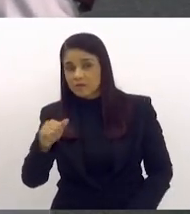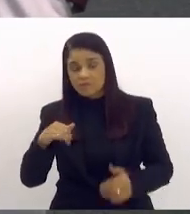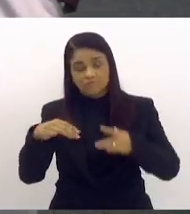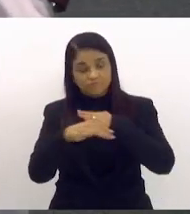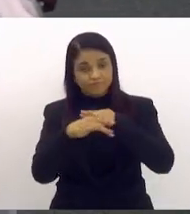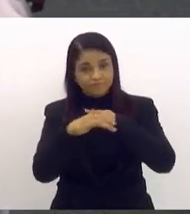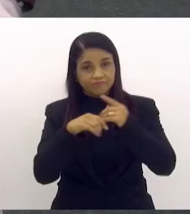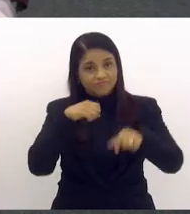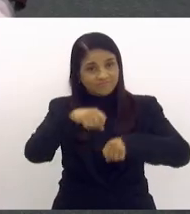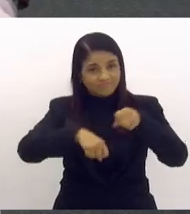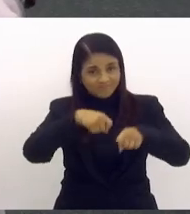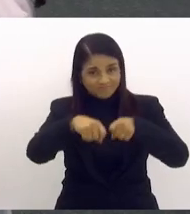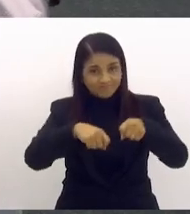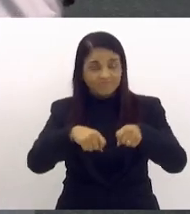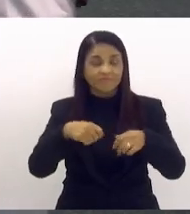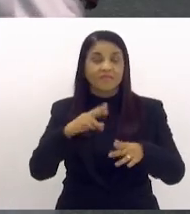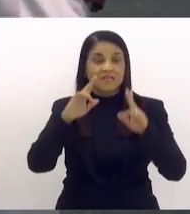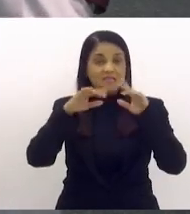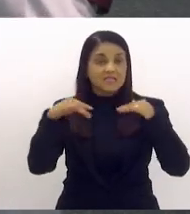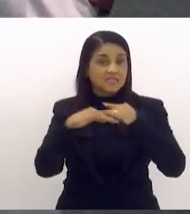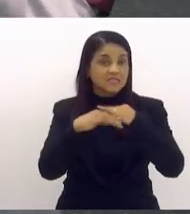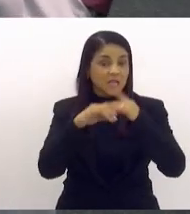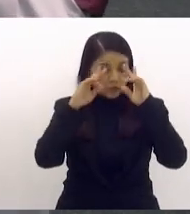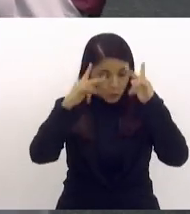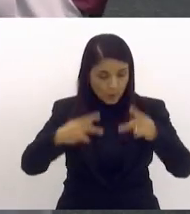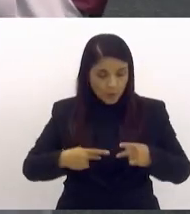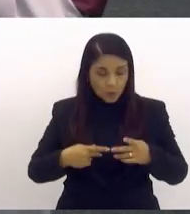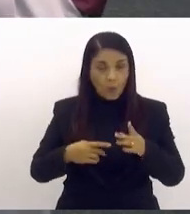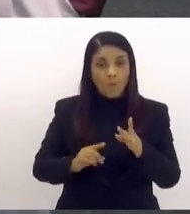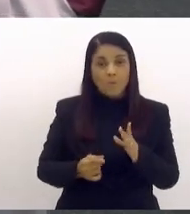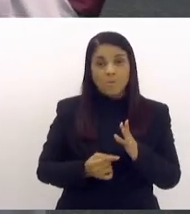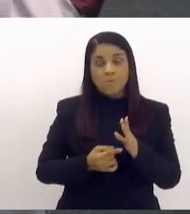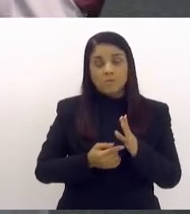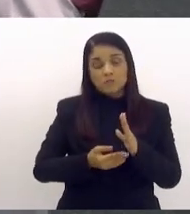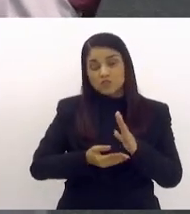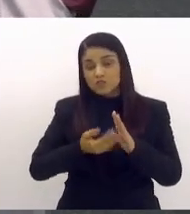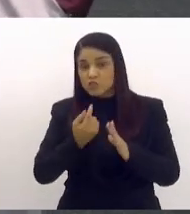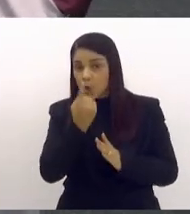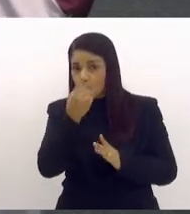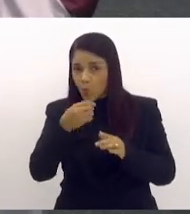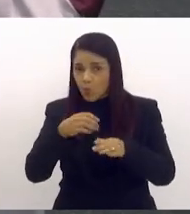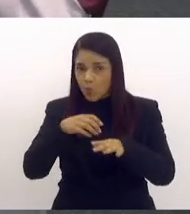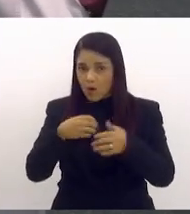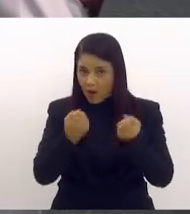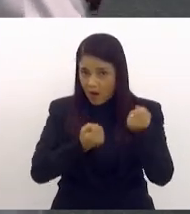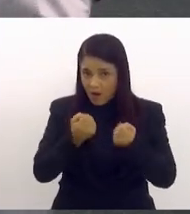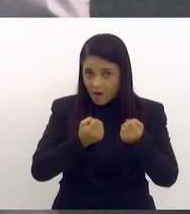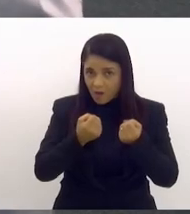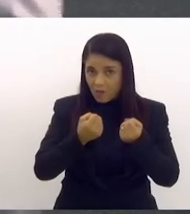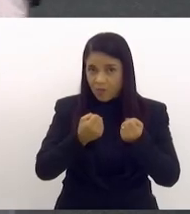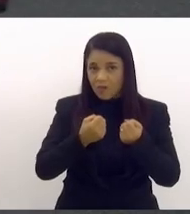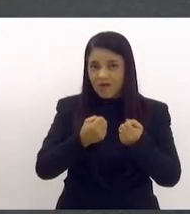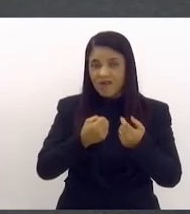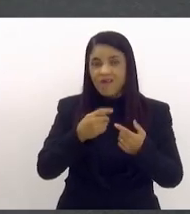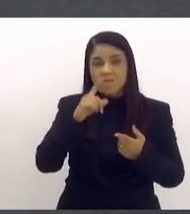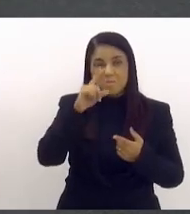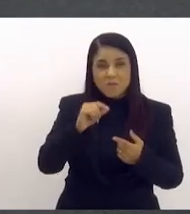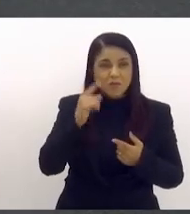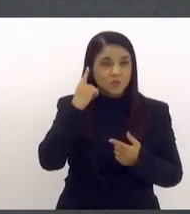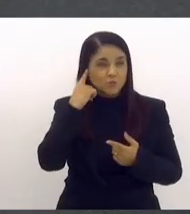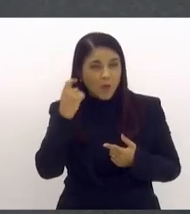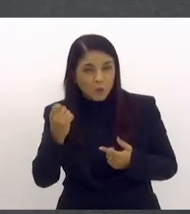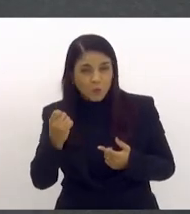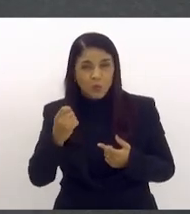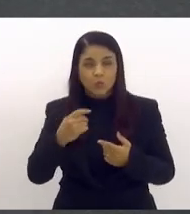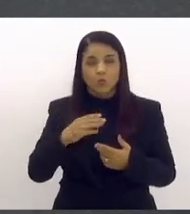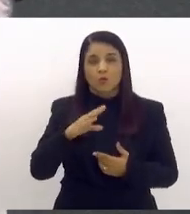você tira um carro da rua, é menos barulho, menos fumaça, menos emissão de carbono. Portanto, está certo